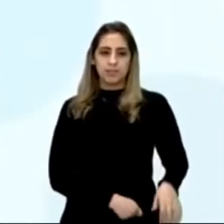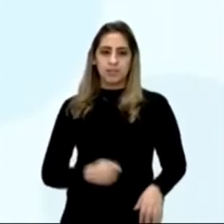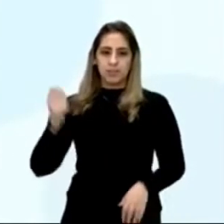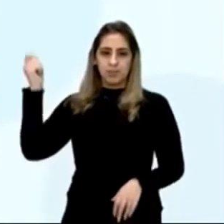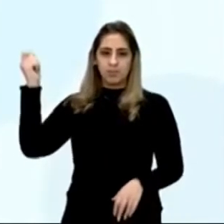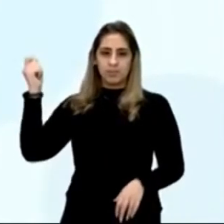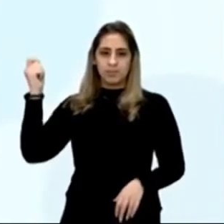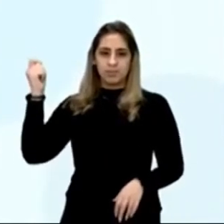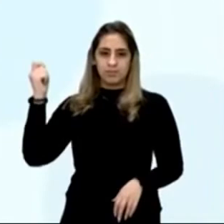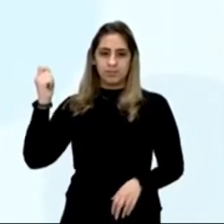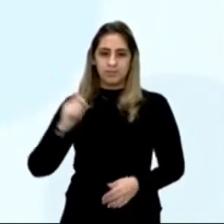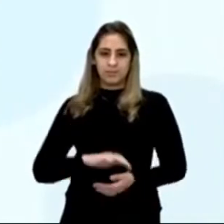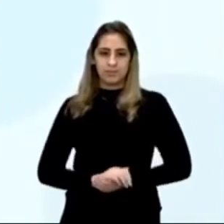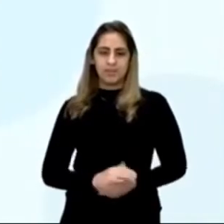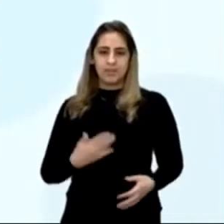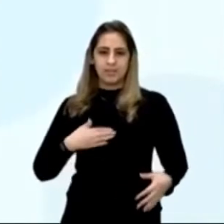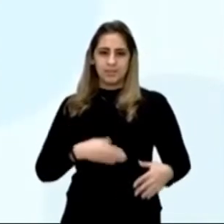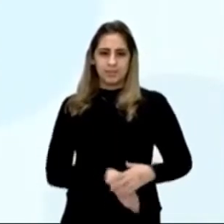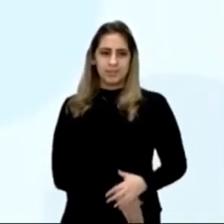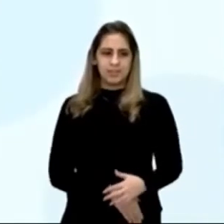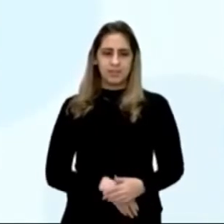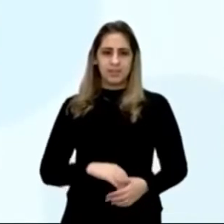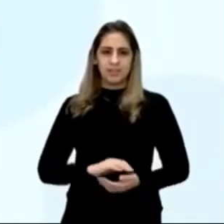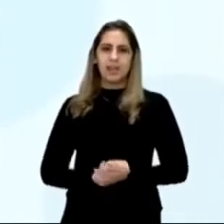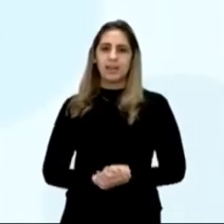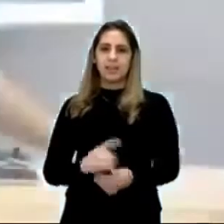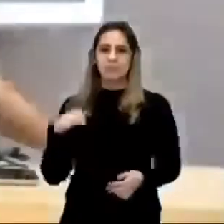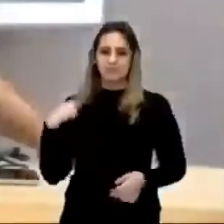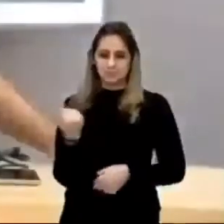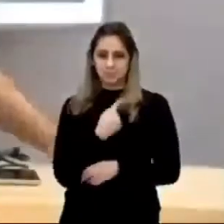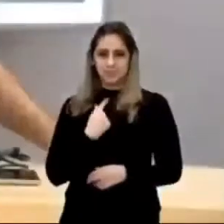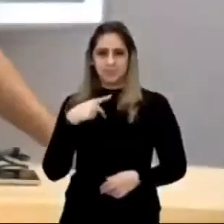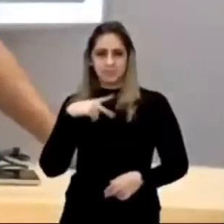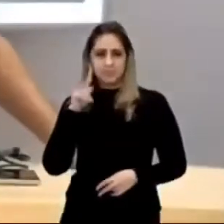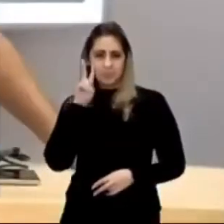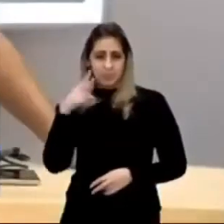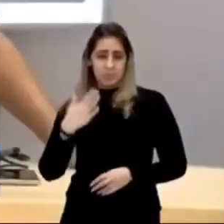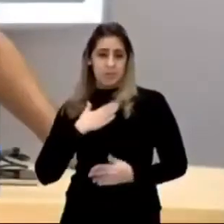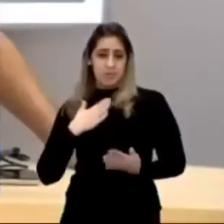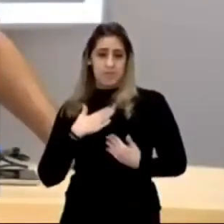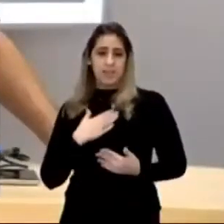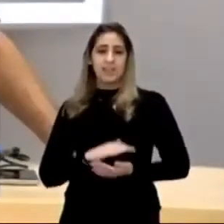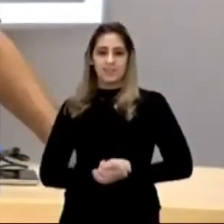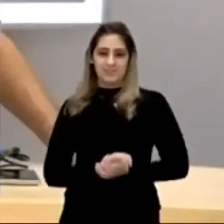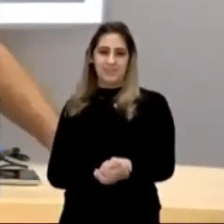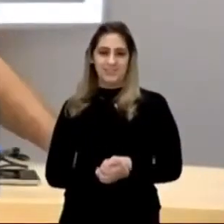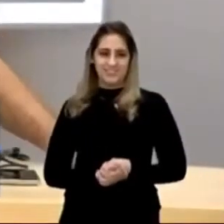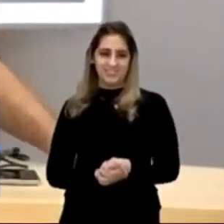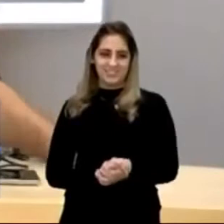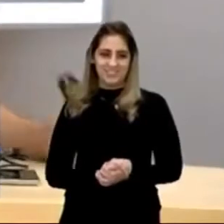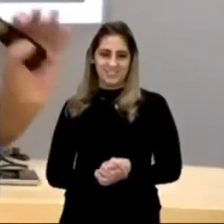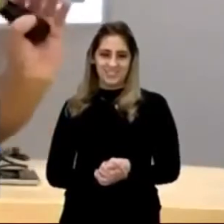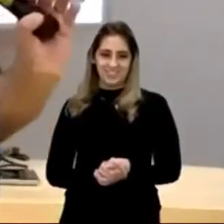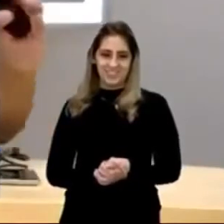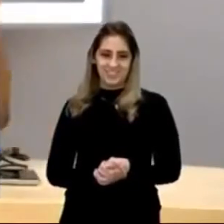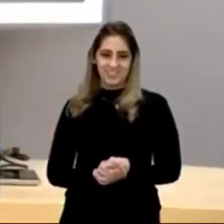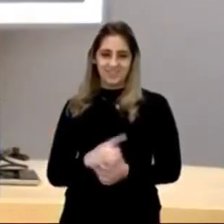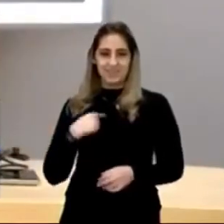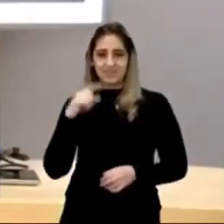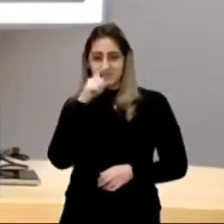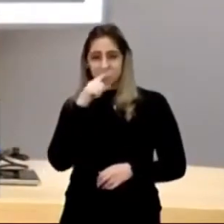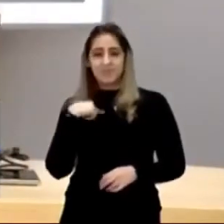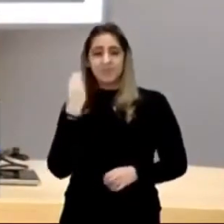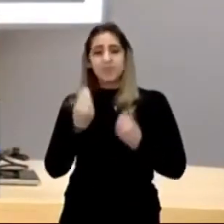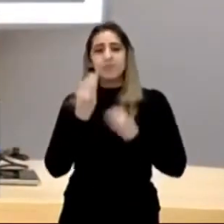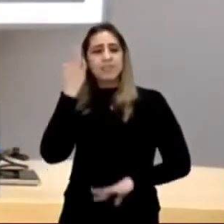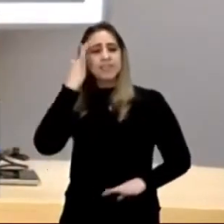nem entendimento de proveito, por o mar quebrar na costa, vem cá para mim, olha que mentira, mentira, não, mentira, ah, mas